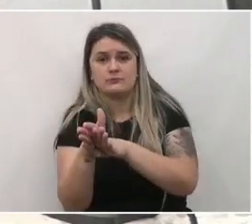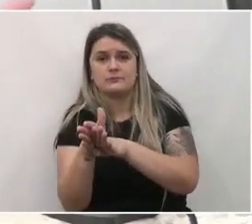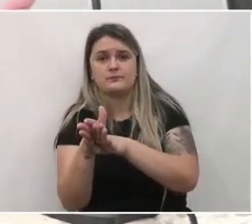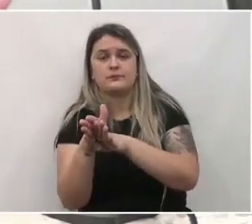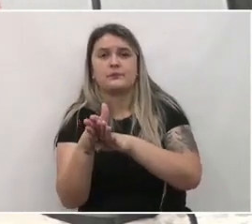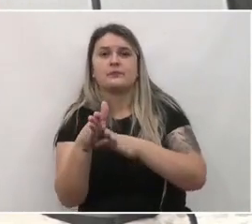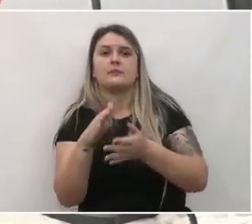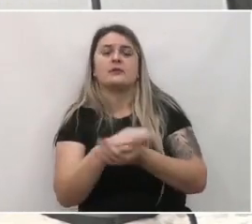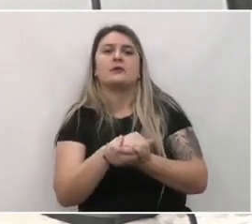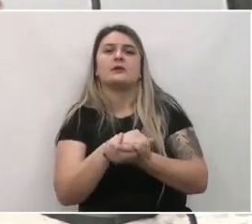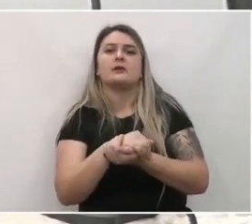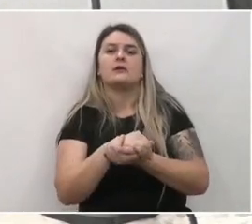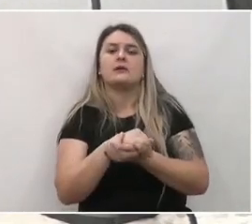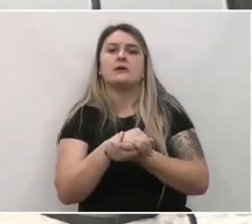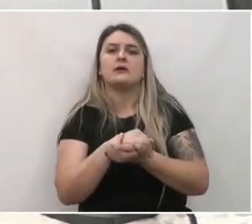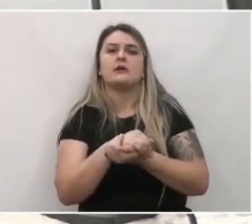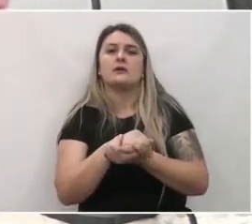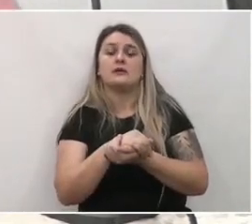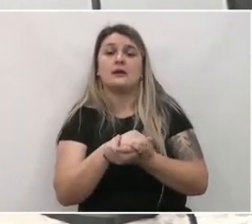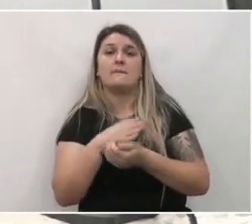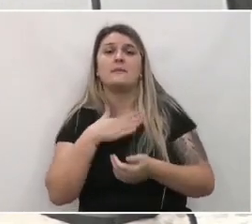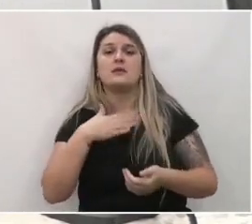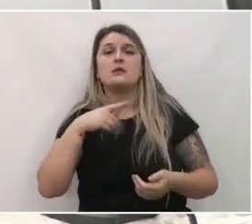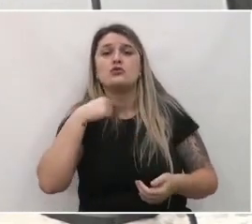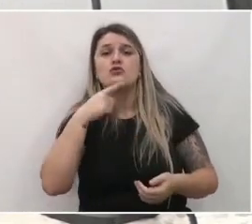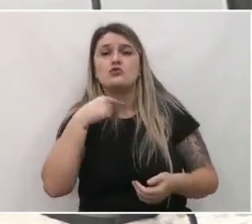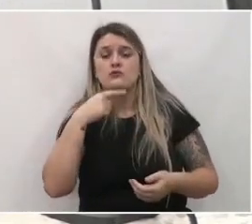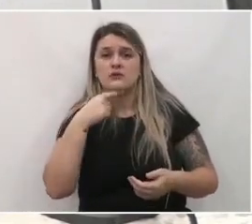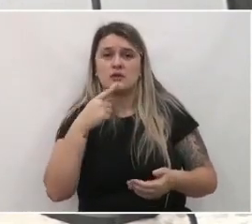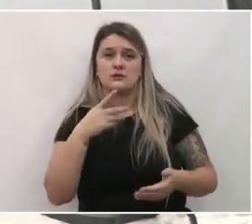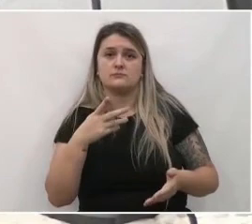E daí, isso que é a minha dúvida a respeito